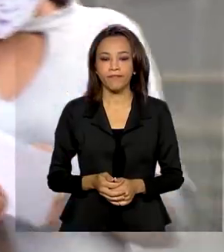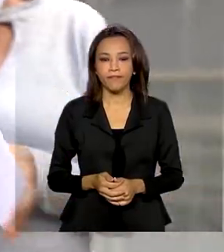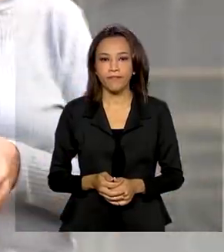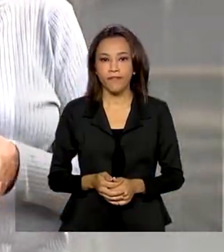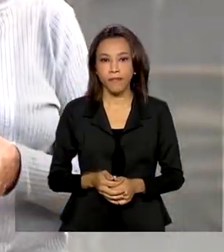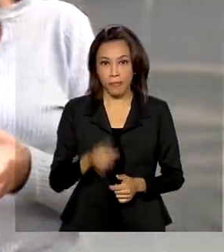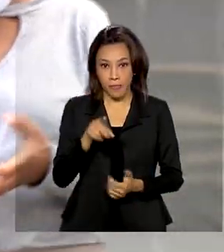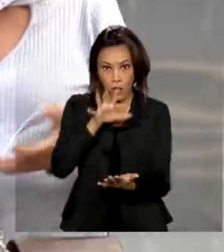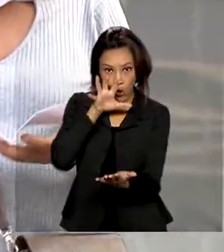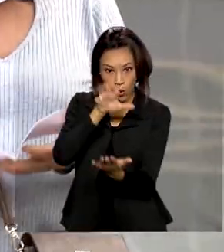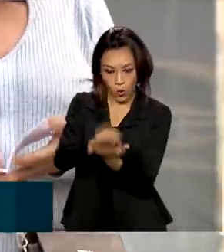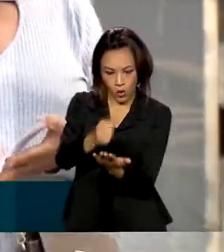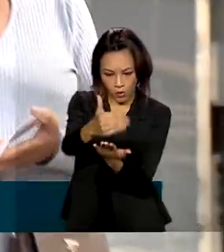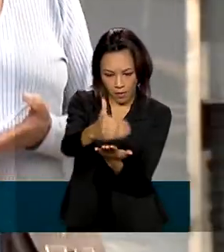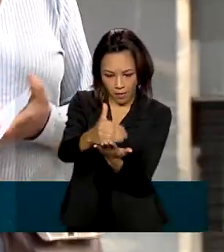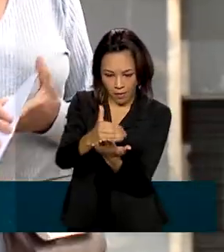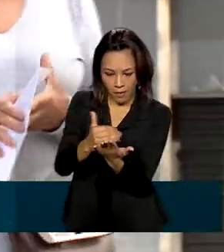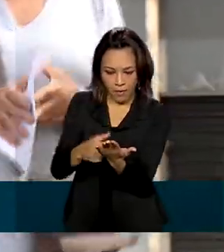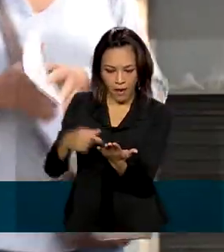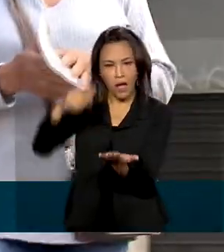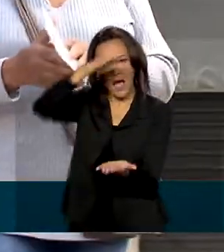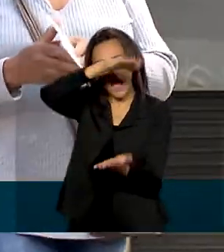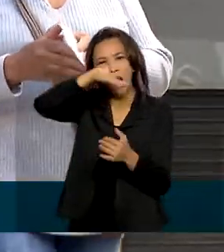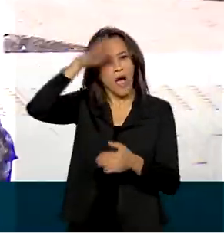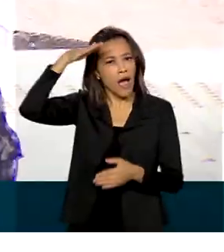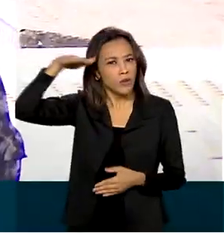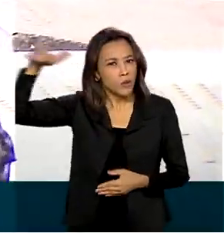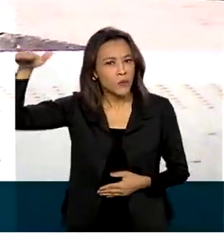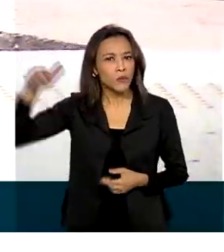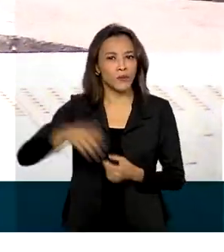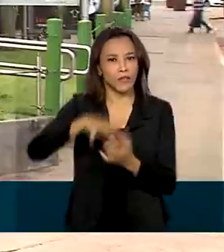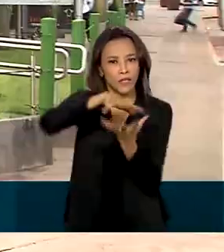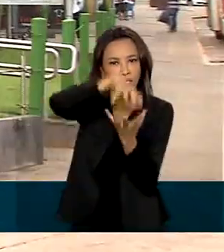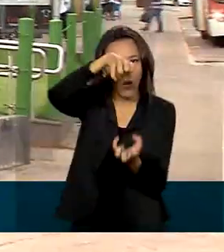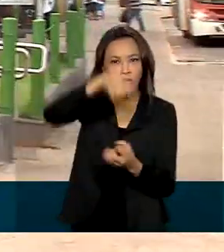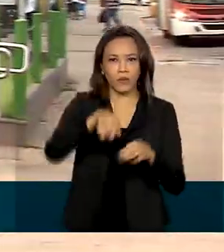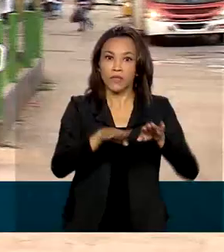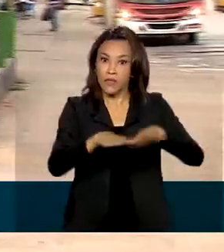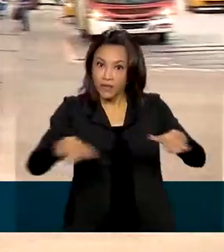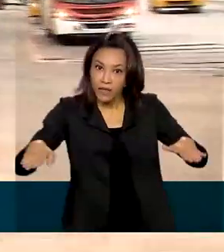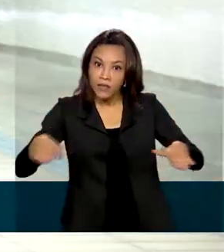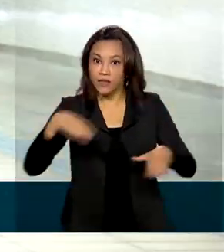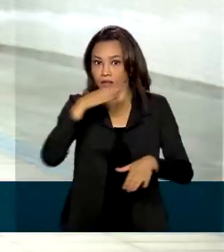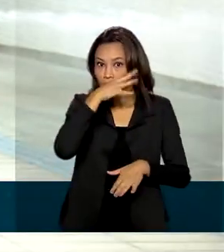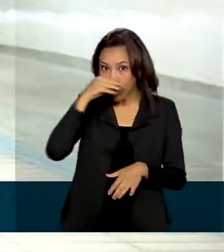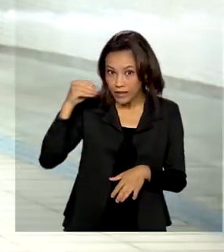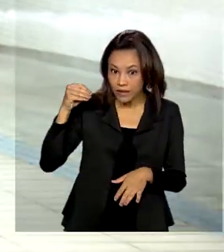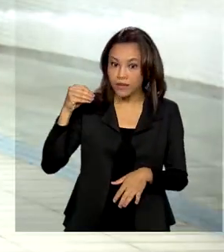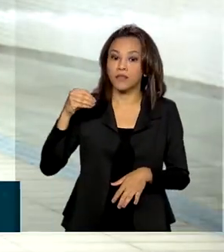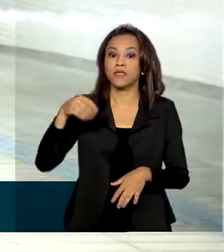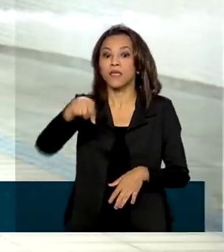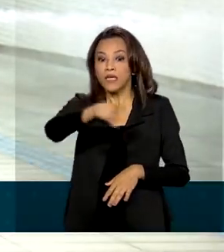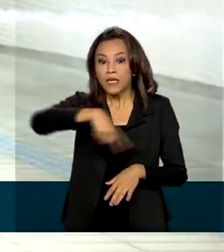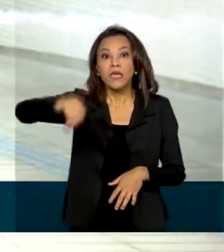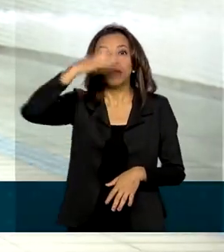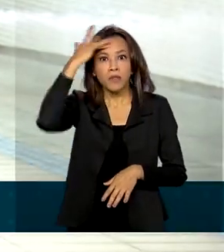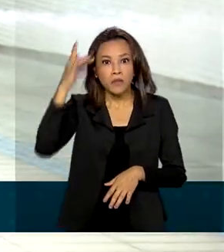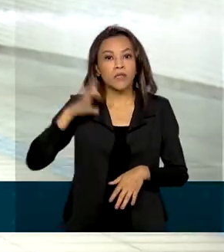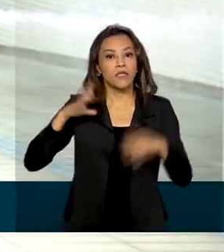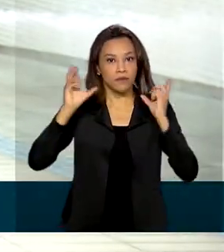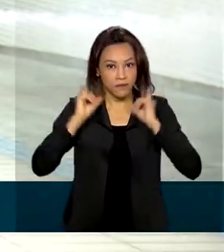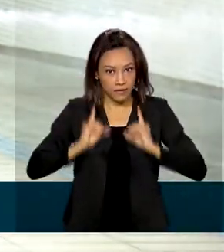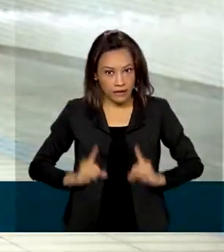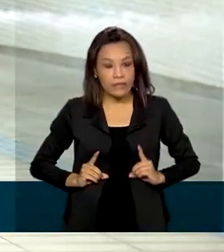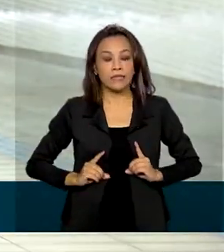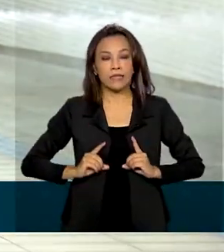Pelo documento, adultos, idosos, crianças e adolescentes e pessoas com deficiência